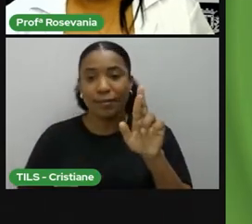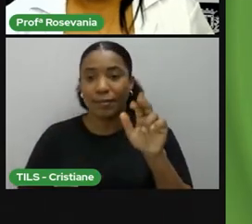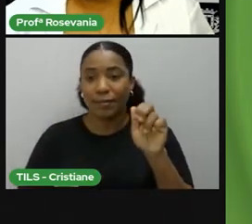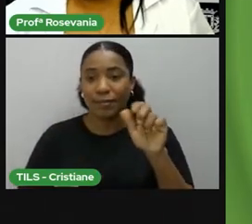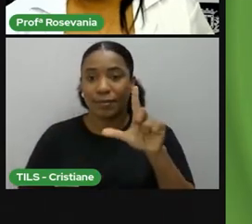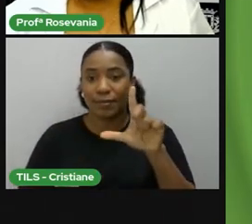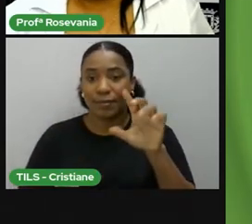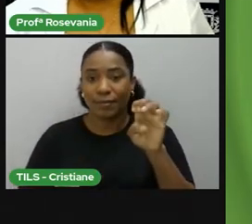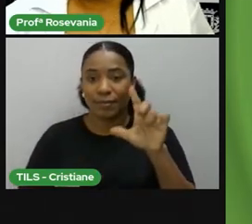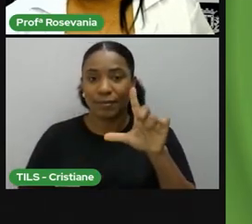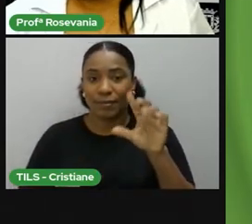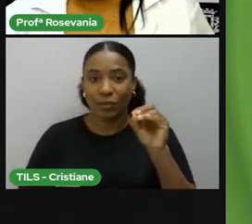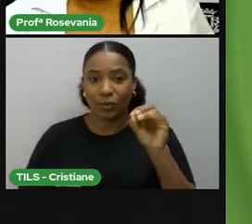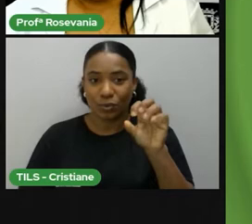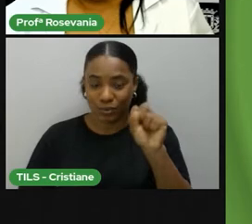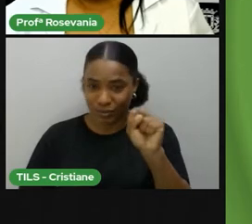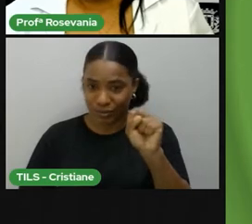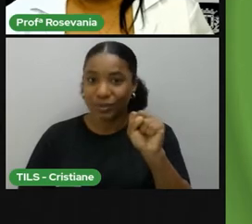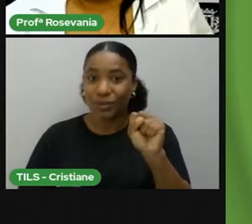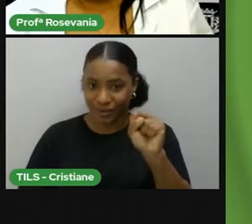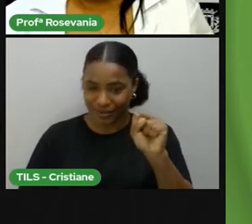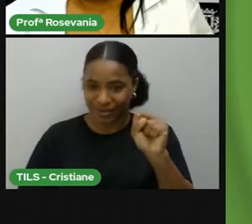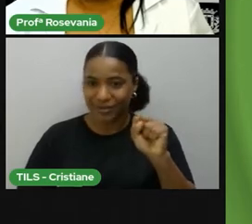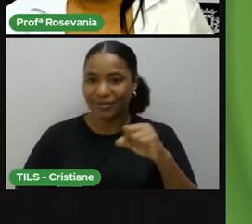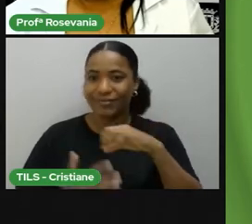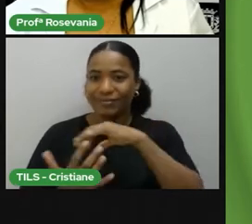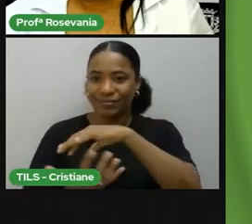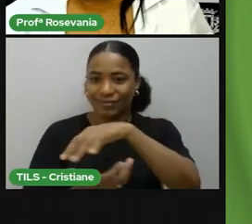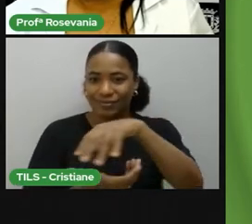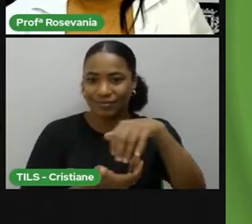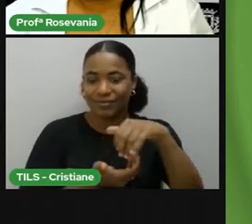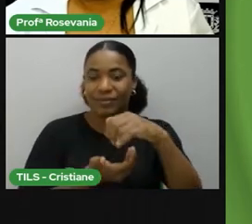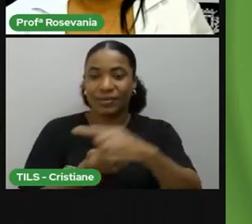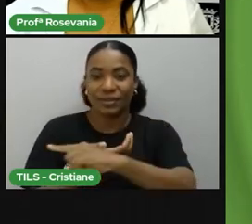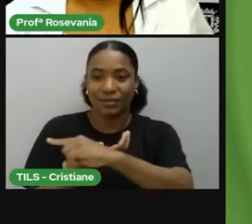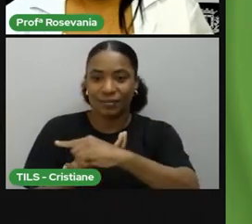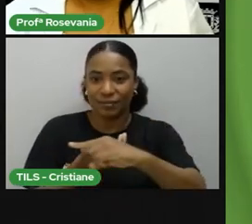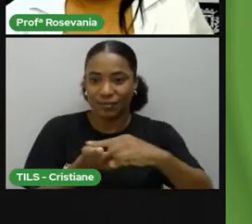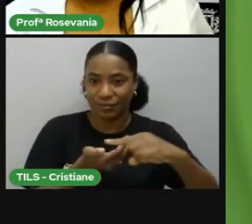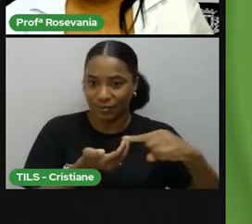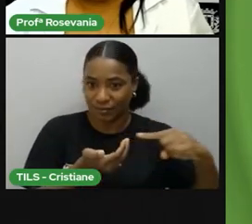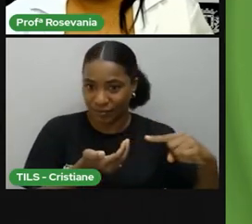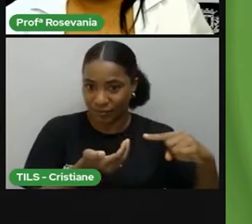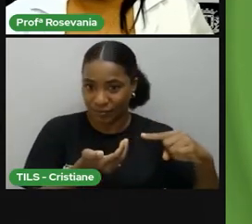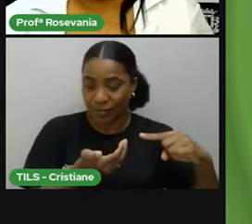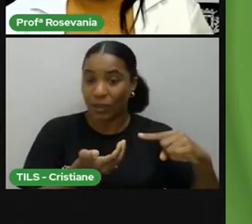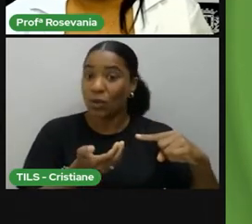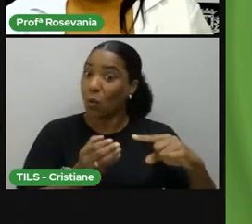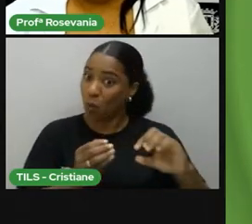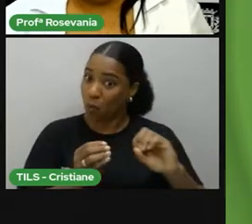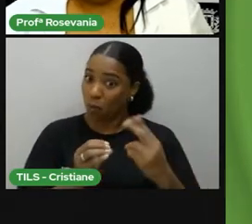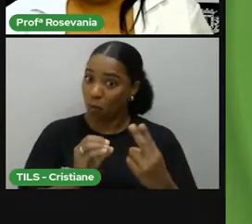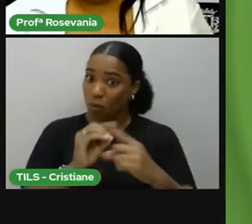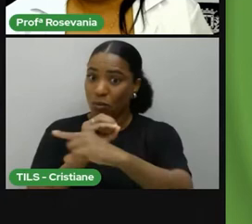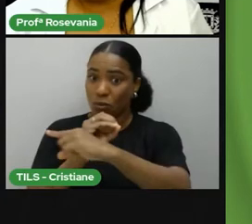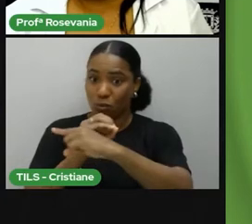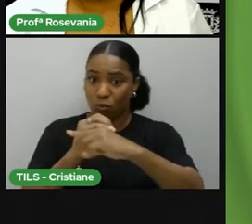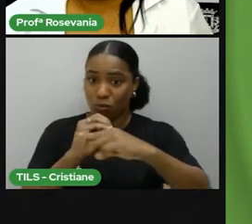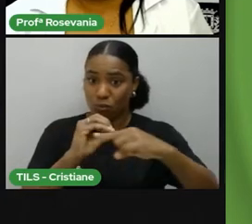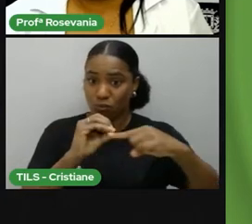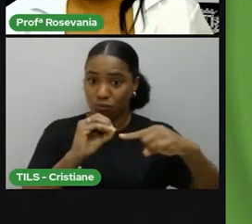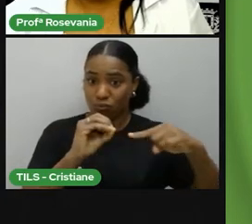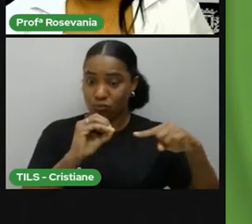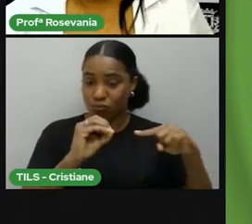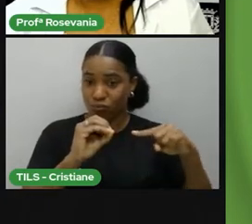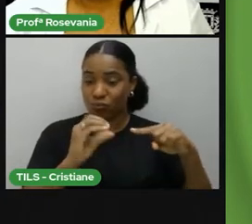que é a linha que é o nosso paralelo maior, né, que, como vocês vão percebendo, vai fazendo uma volta em todo o planeta